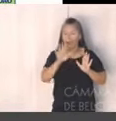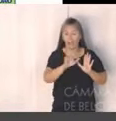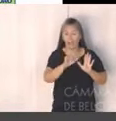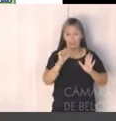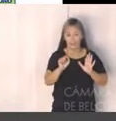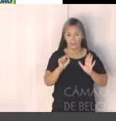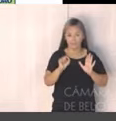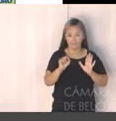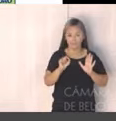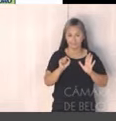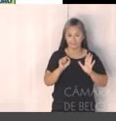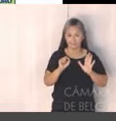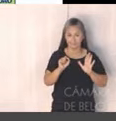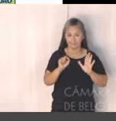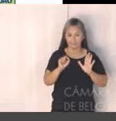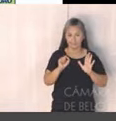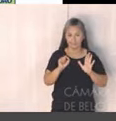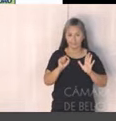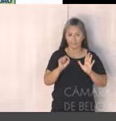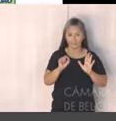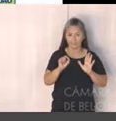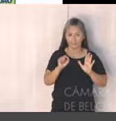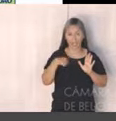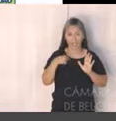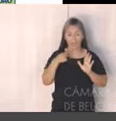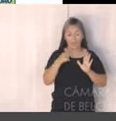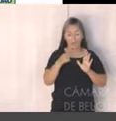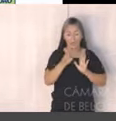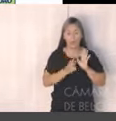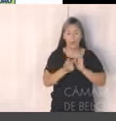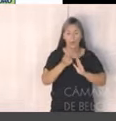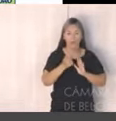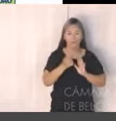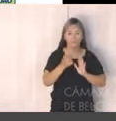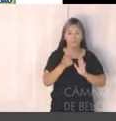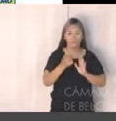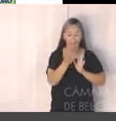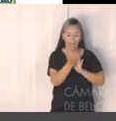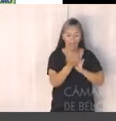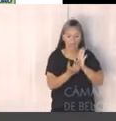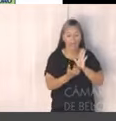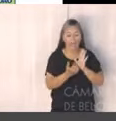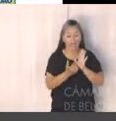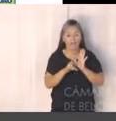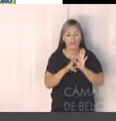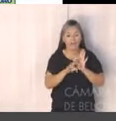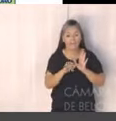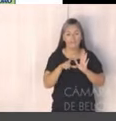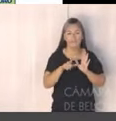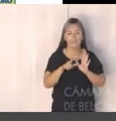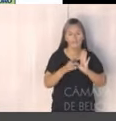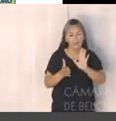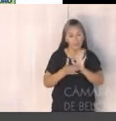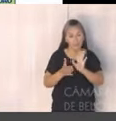nesse desenho que o mapa estratégico para o próximo PPA proposto, ele é exatamente o